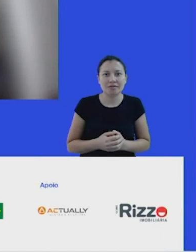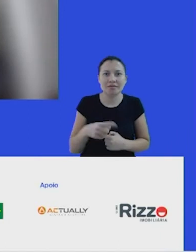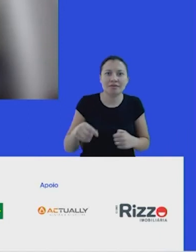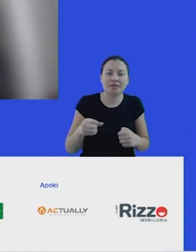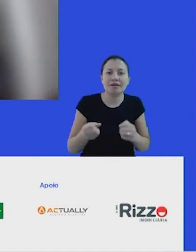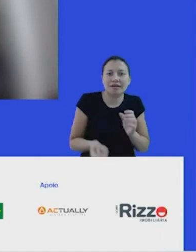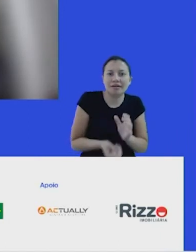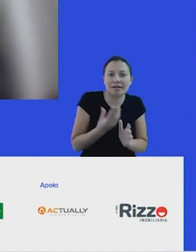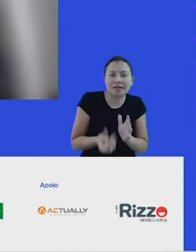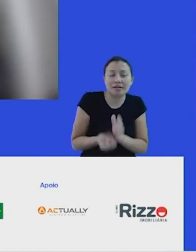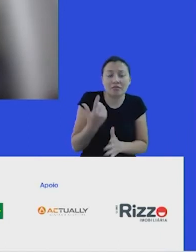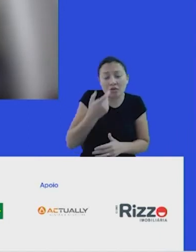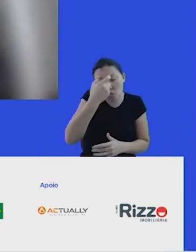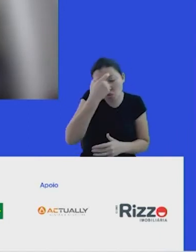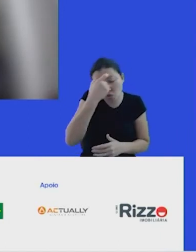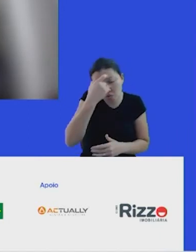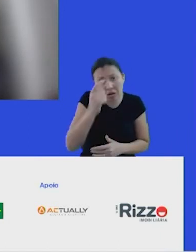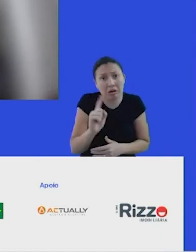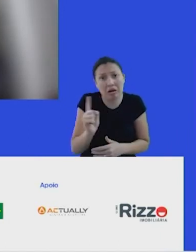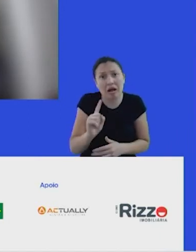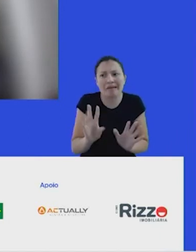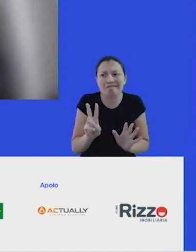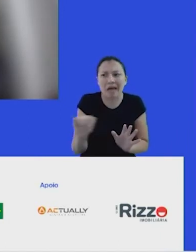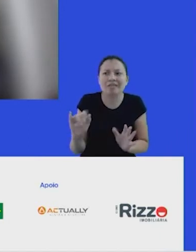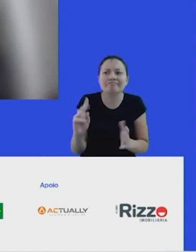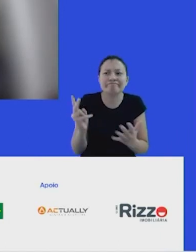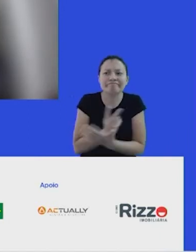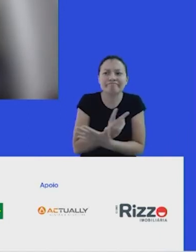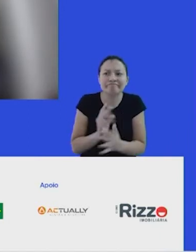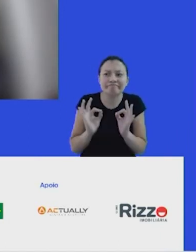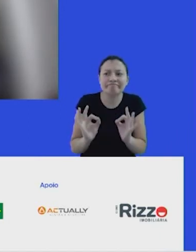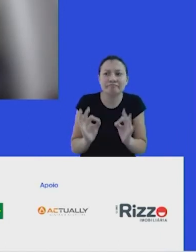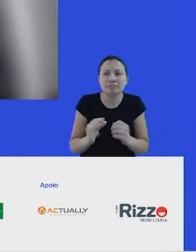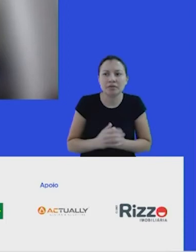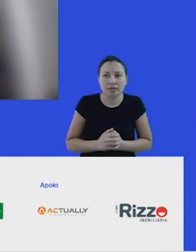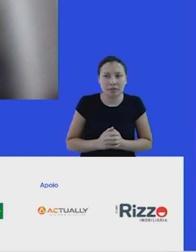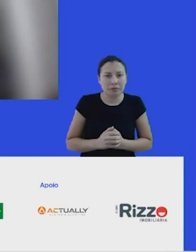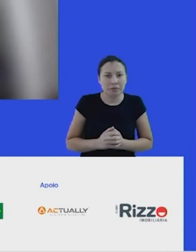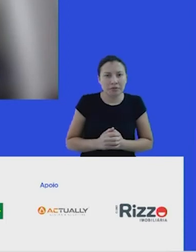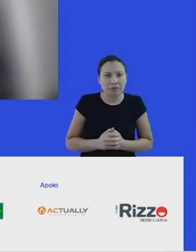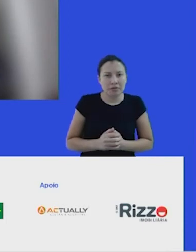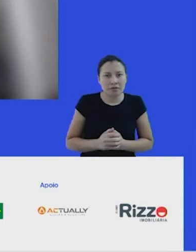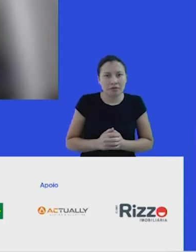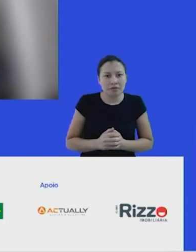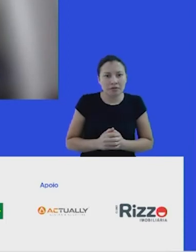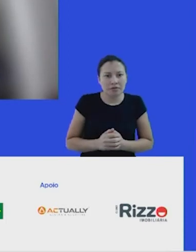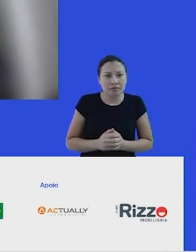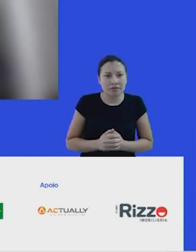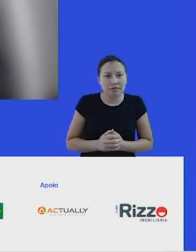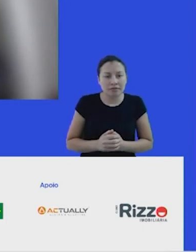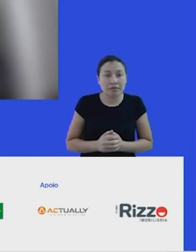mesmo sem ter consciência de que isso vai acontecendo. Só que quando a pauta do ISG ganha